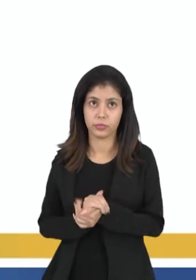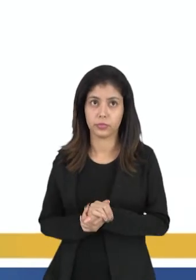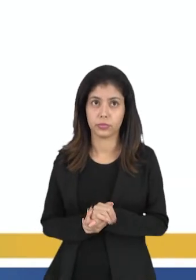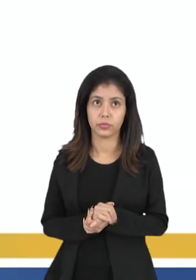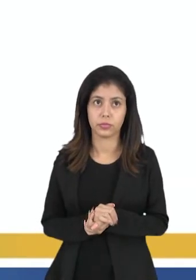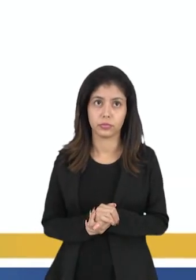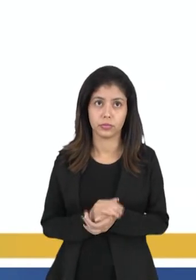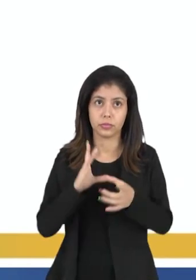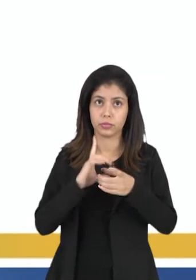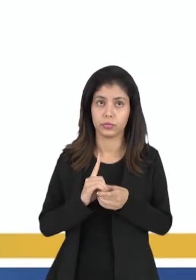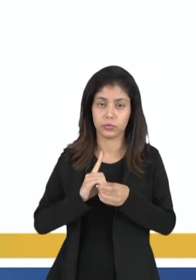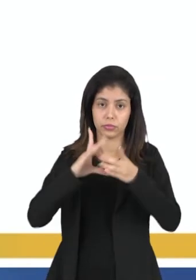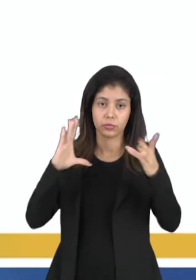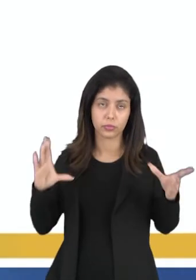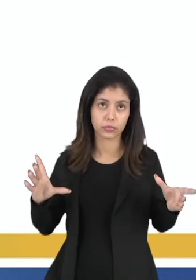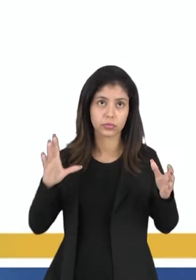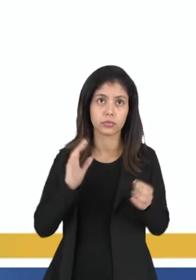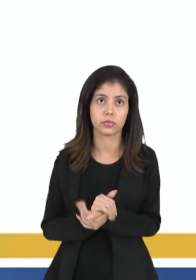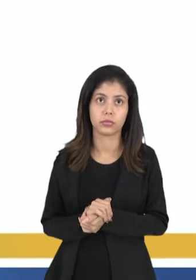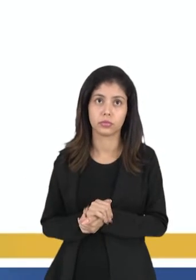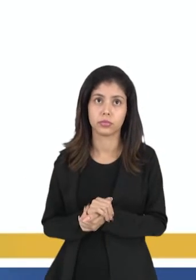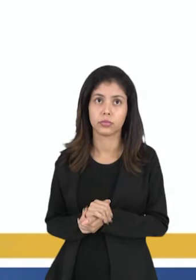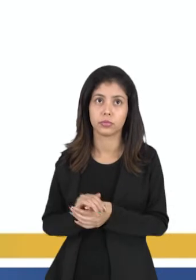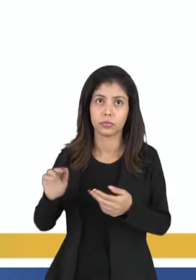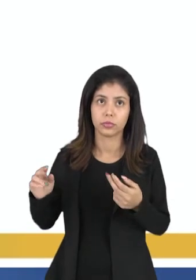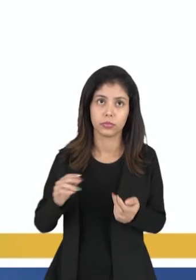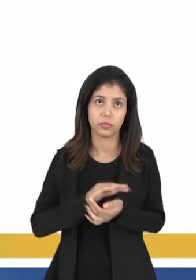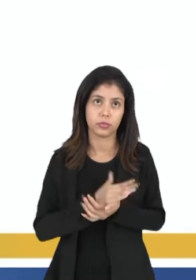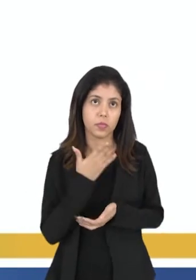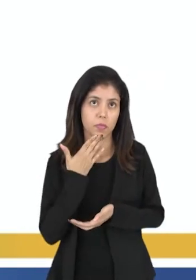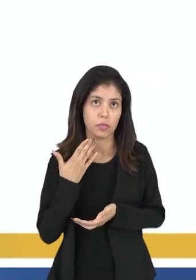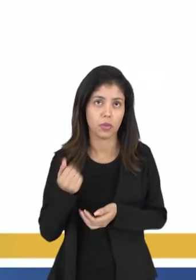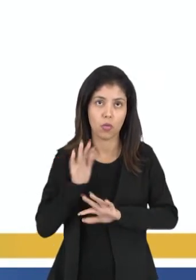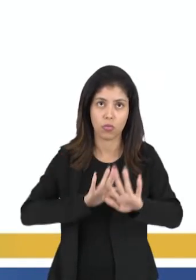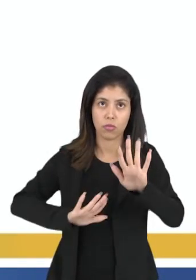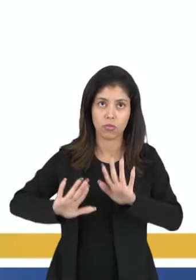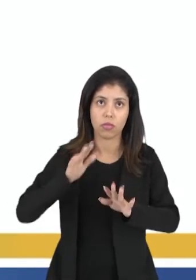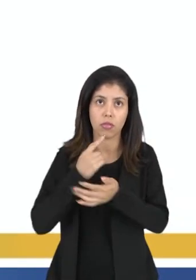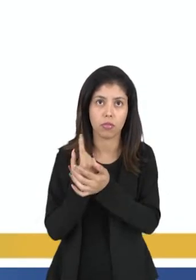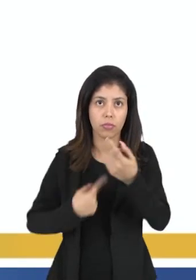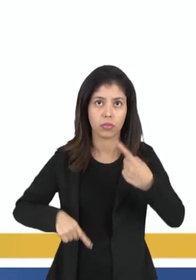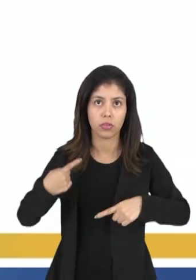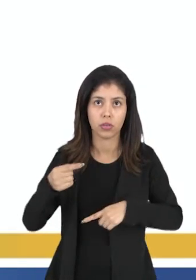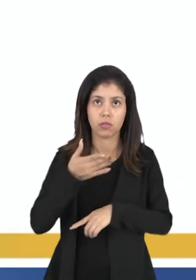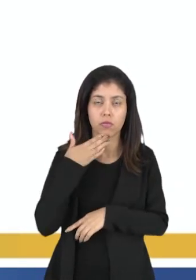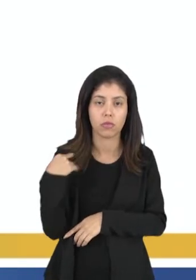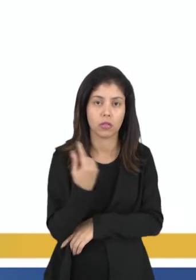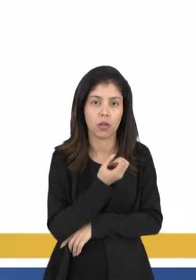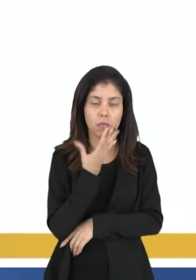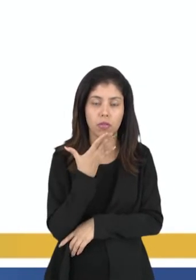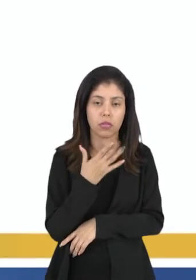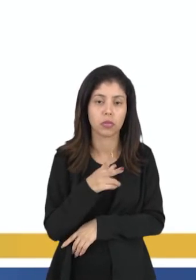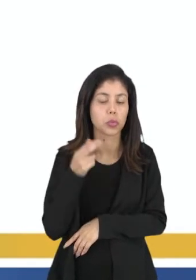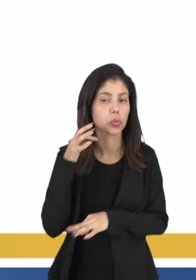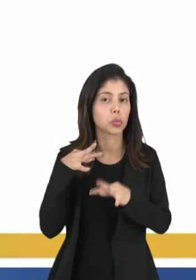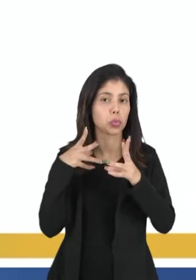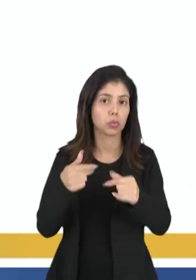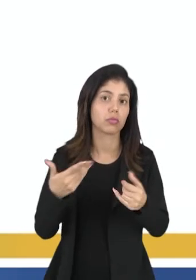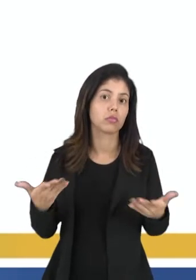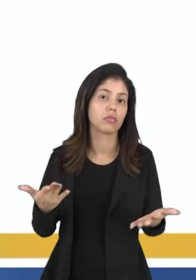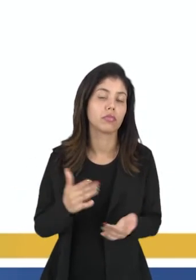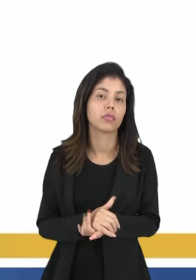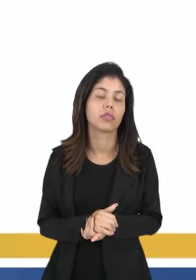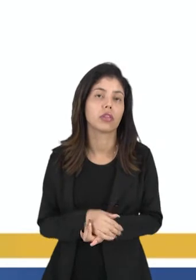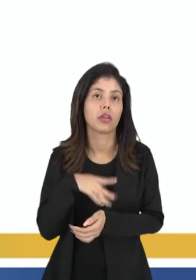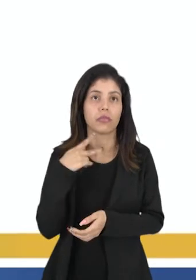A democracia protege as atividades políticas necessárias para o bem comum? Não sei. Ele vai falar